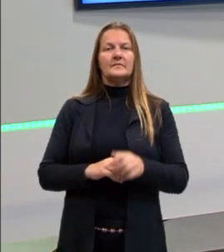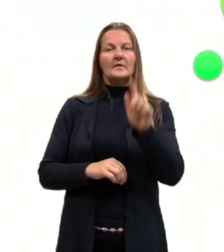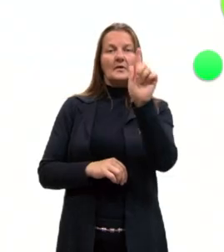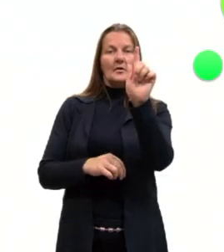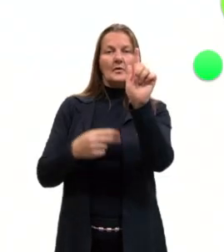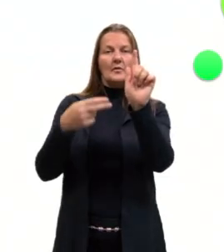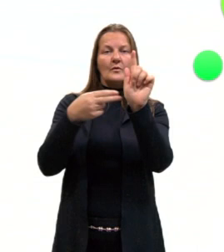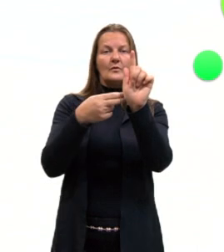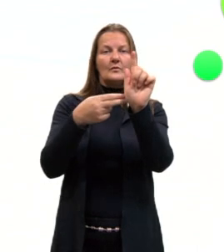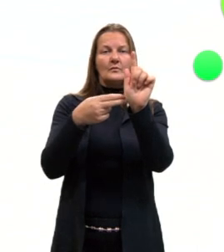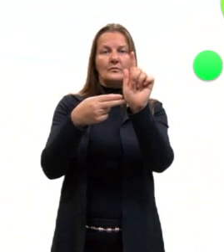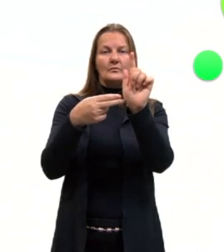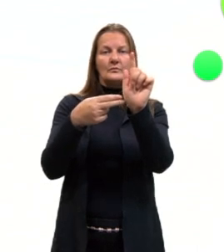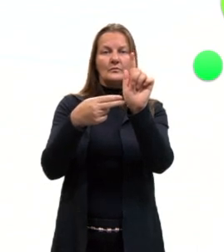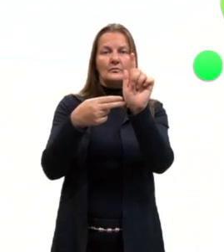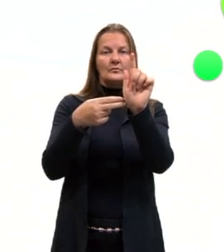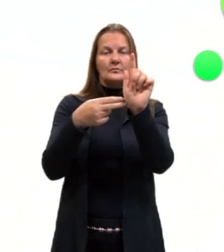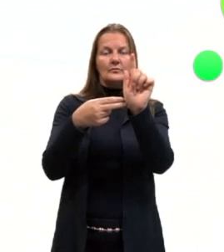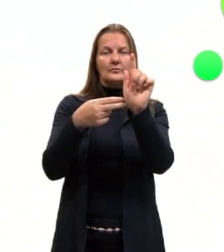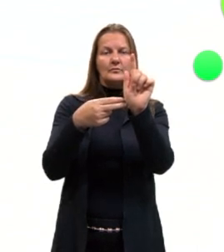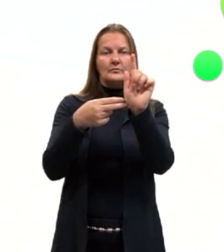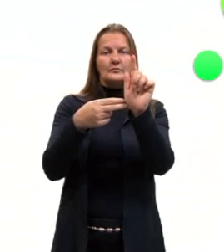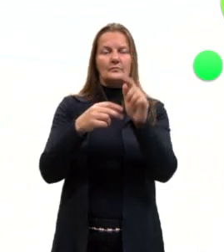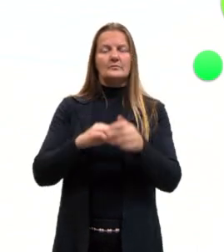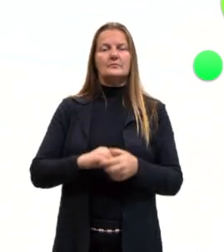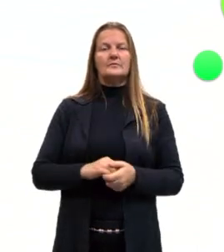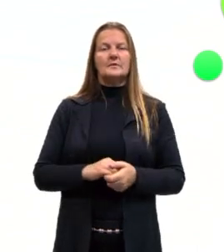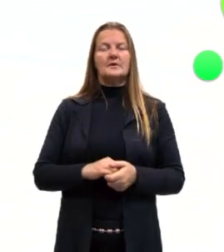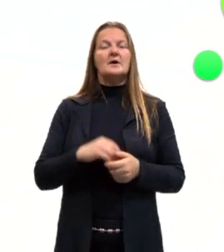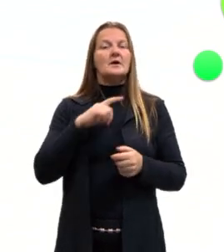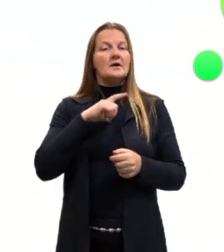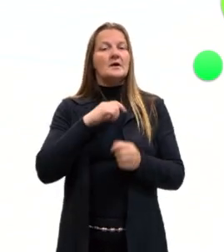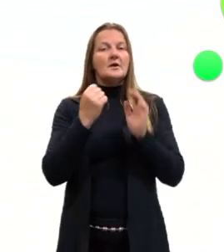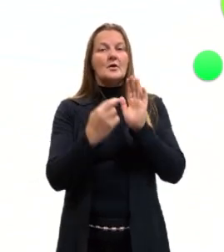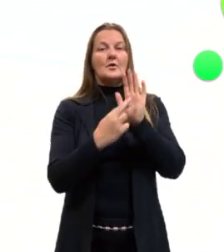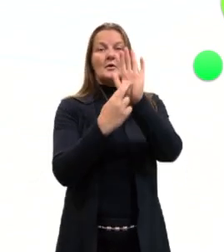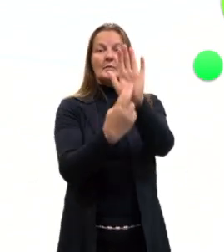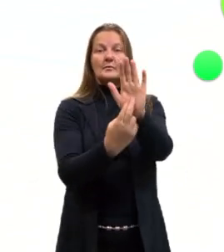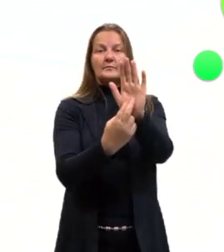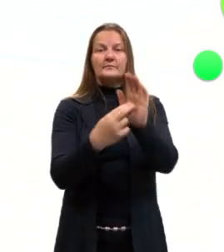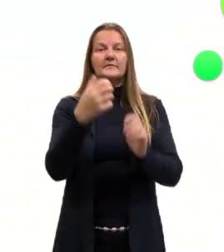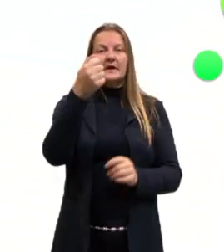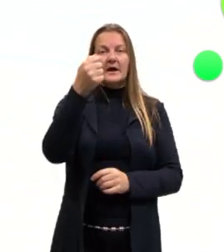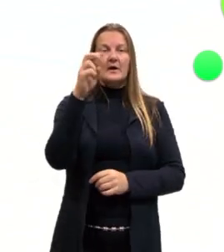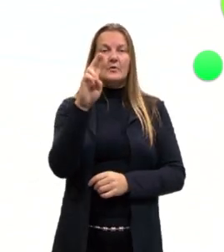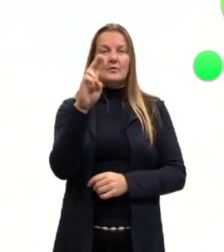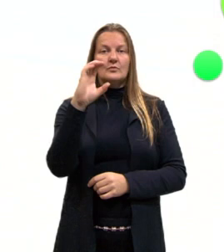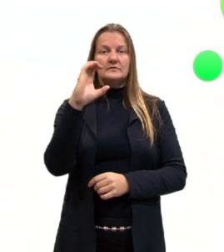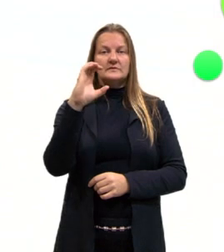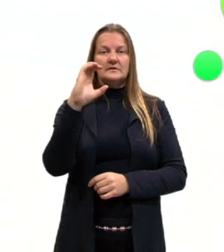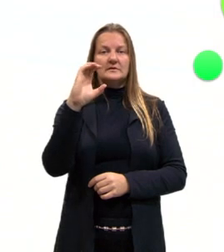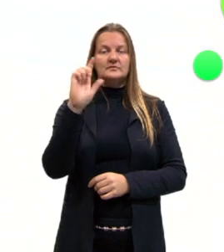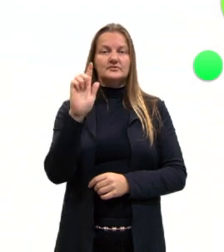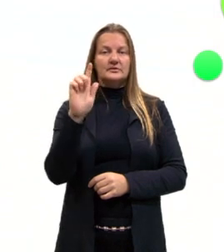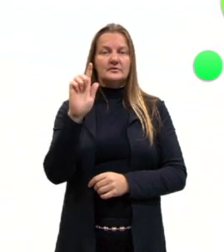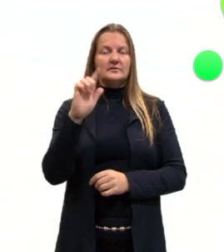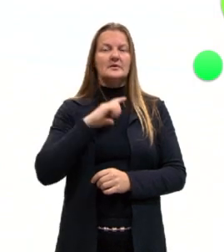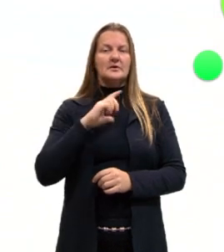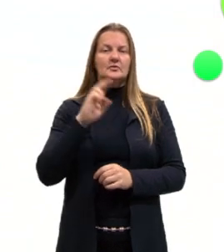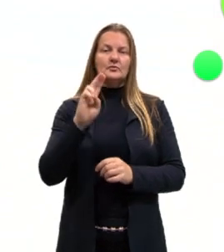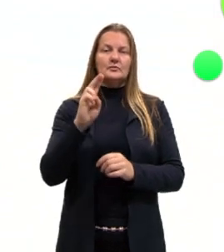Iguanina, representada pela letra G. Então, A, U, C, G.